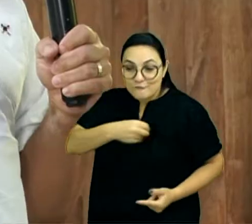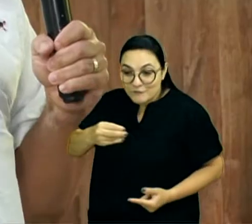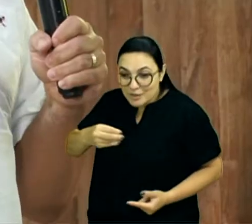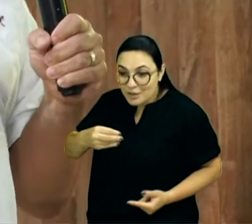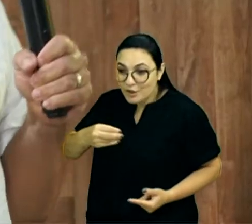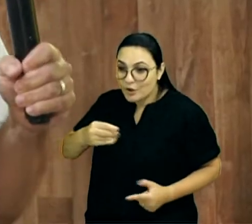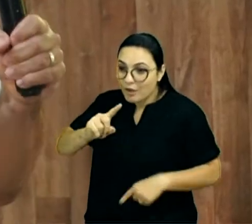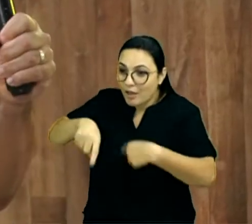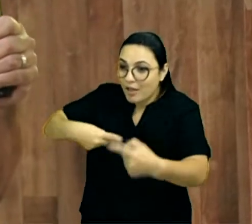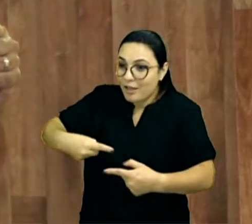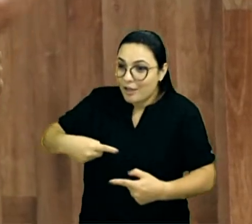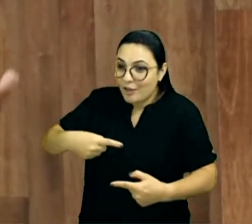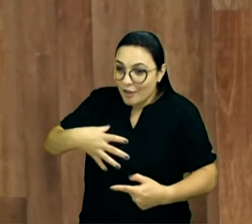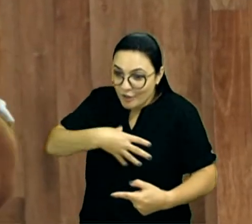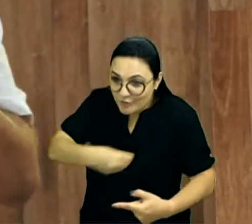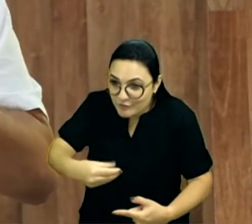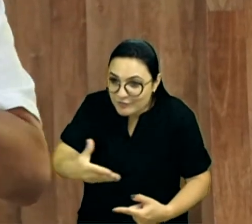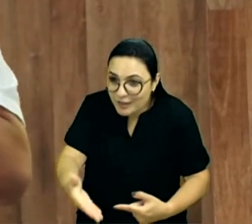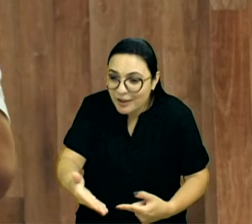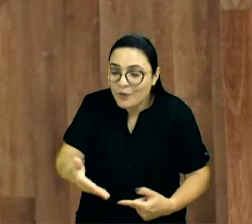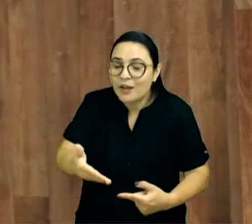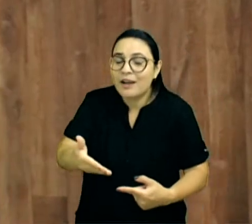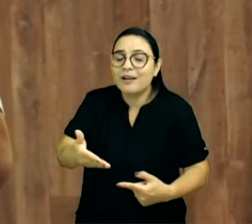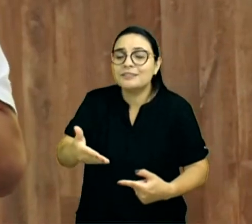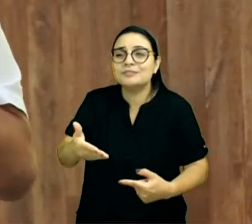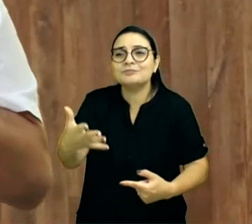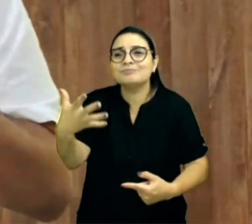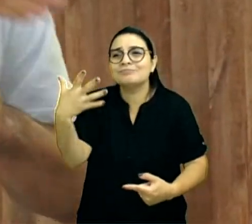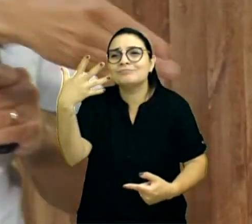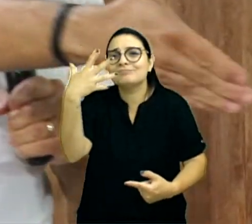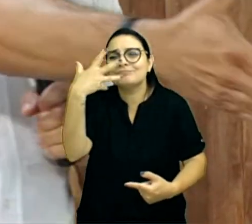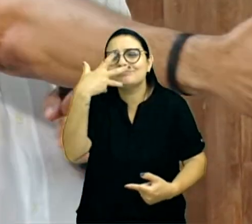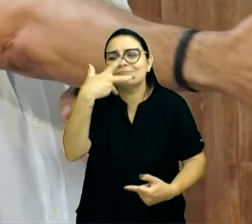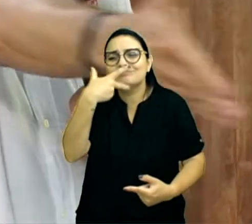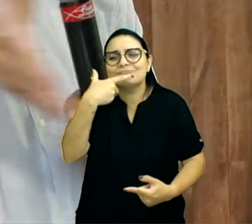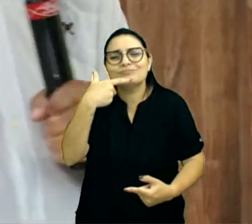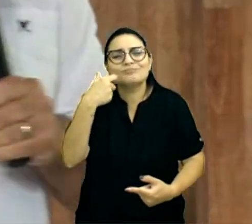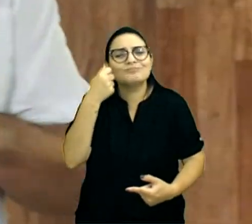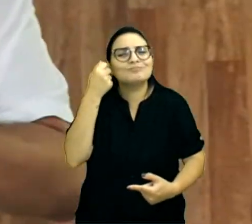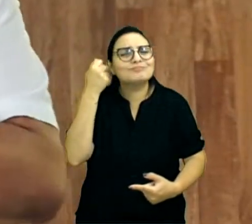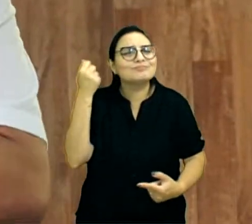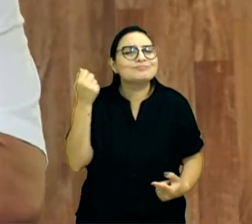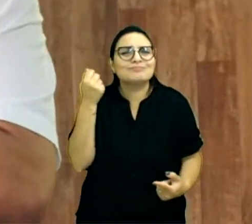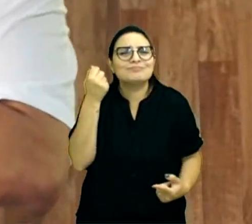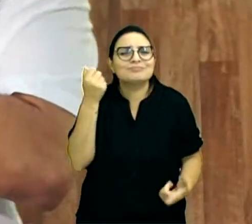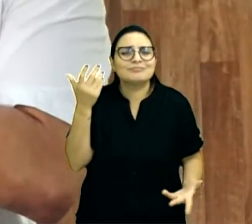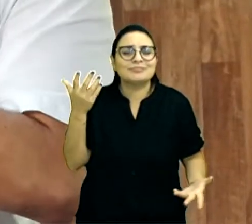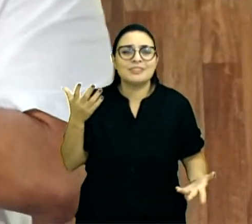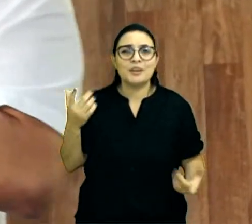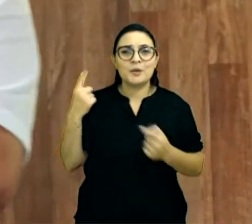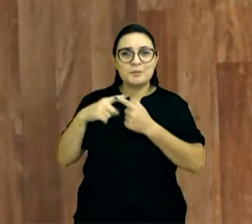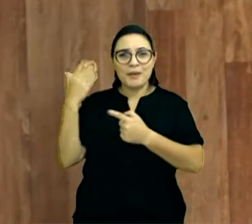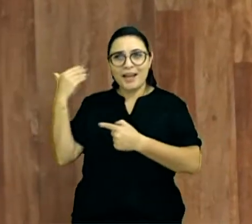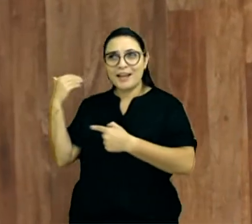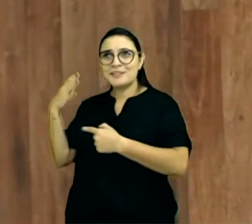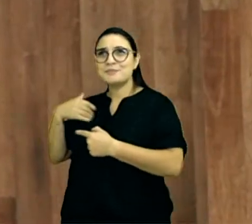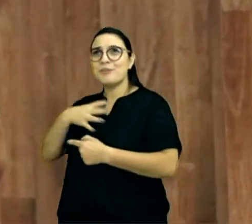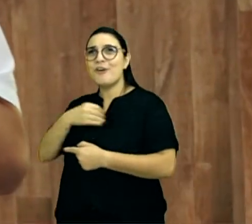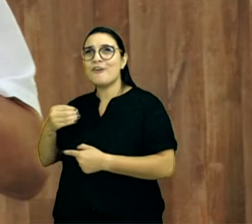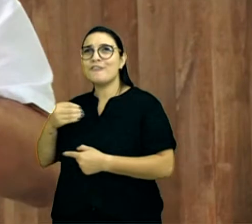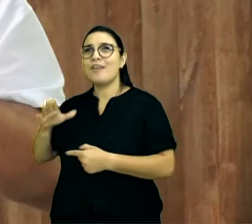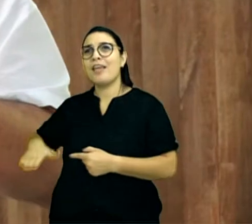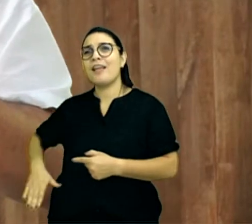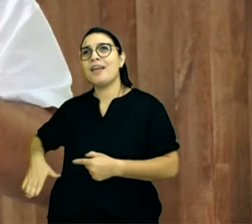Não é? É filho do teu filho, é um negócio meu Deus, o meu filho estava correndo, aprontando, agora ele é pai. E é